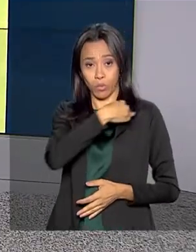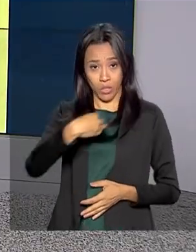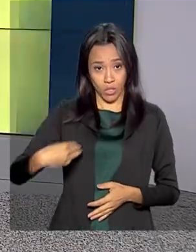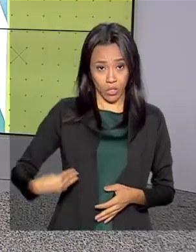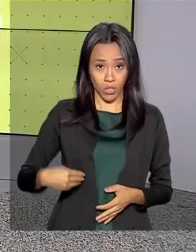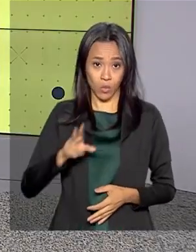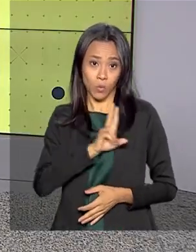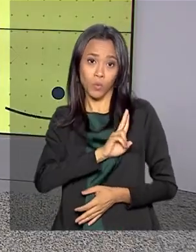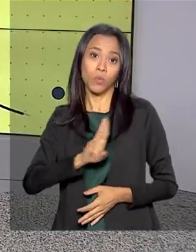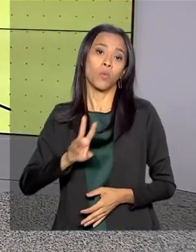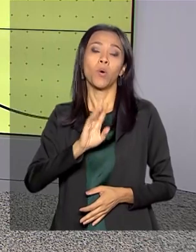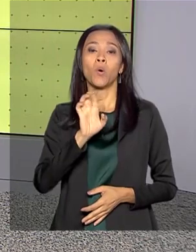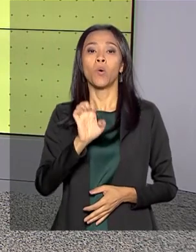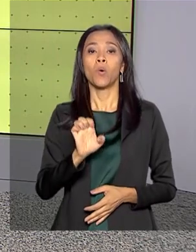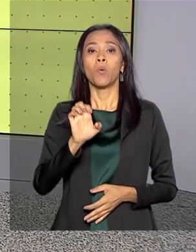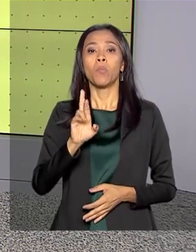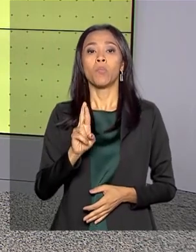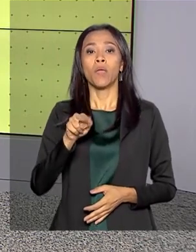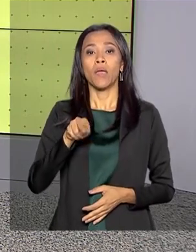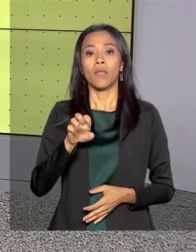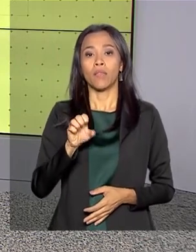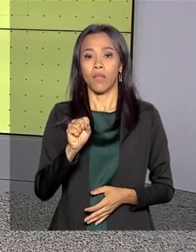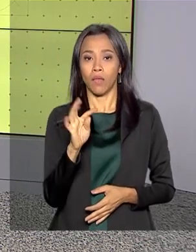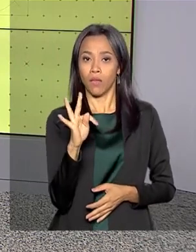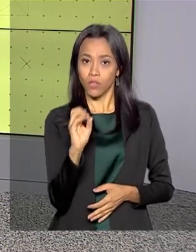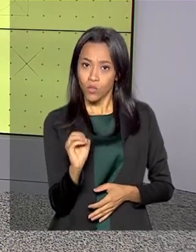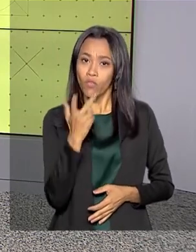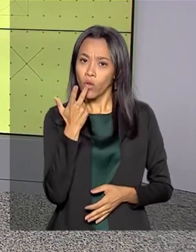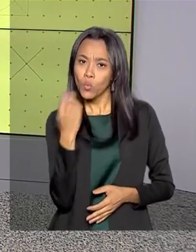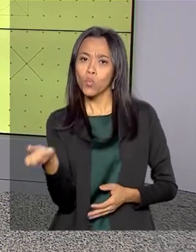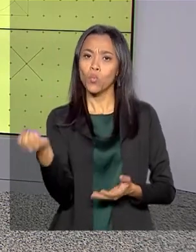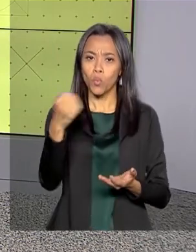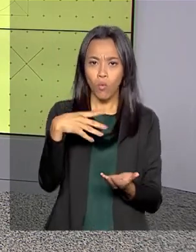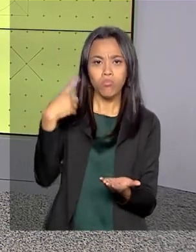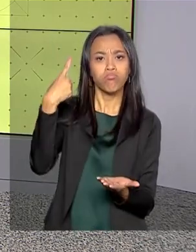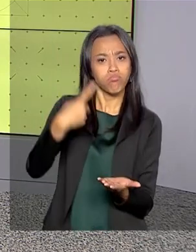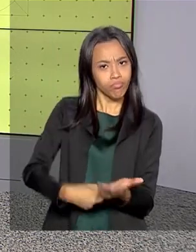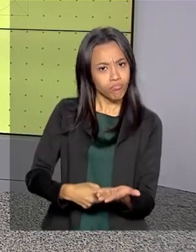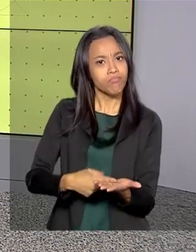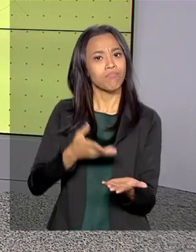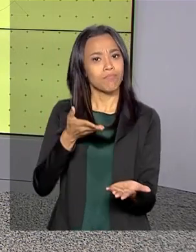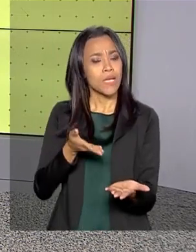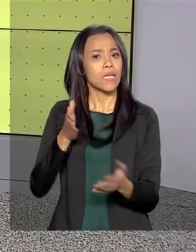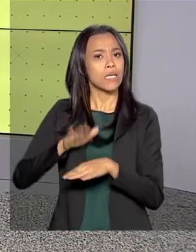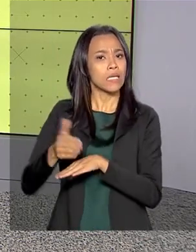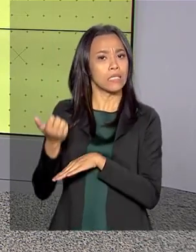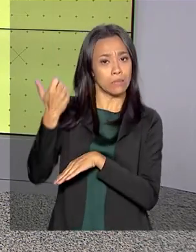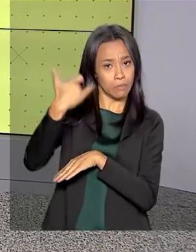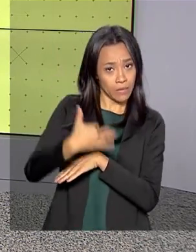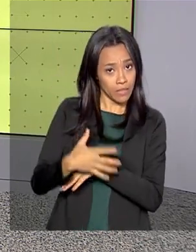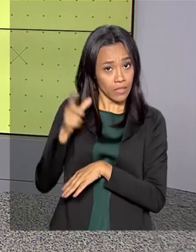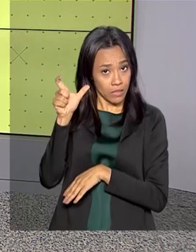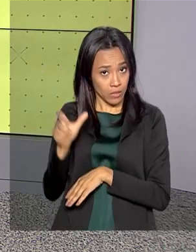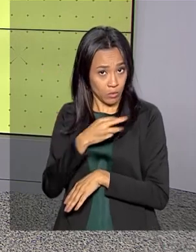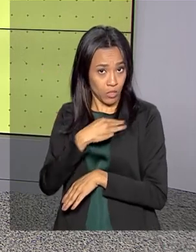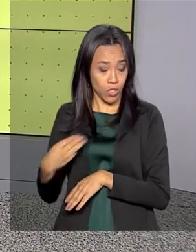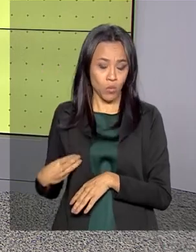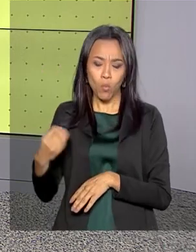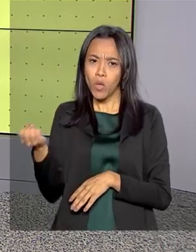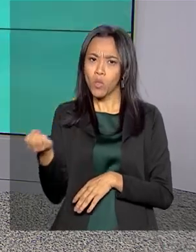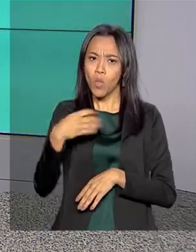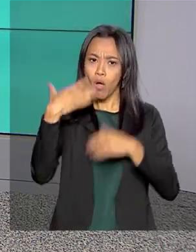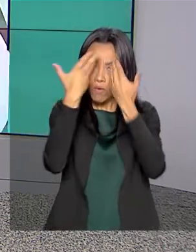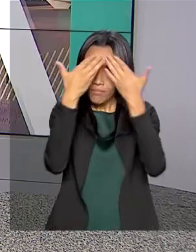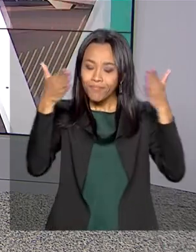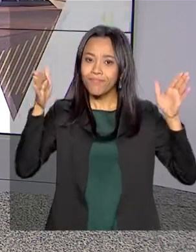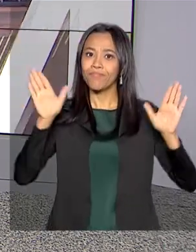Exteriores, Ernesto Araújo, também comentou o novo acordo de livre comércio. Segundo ele, a iniciativa abre uma nova visão do